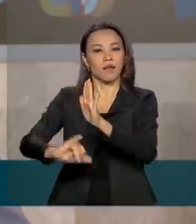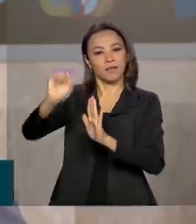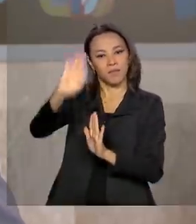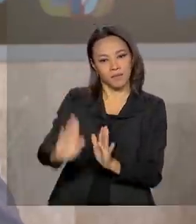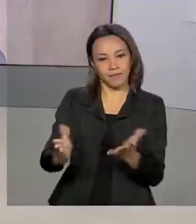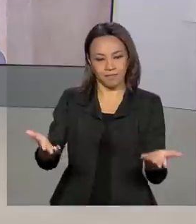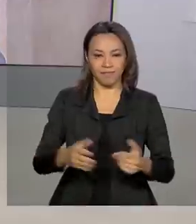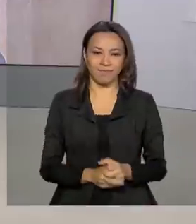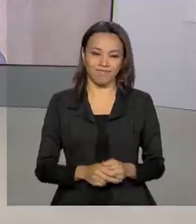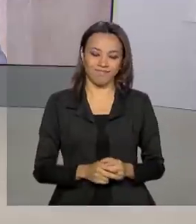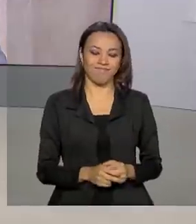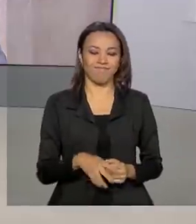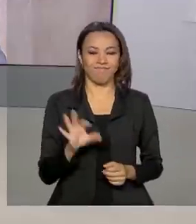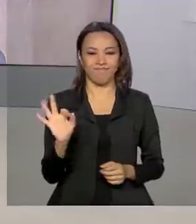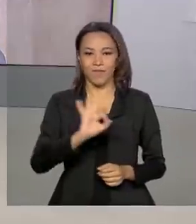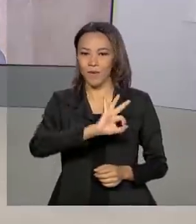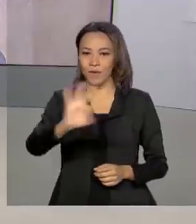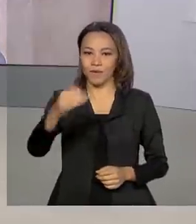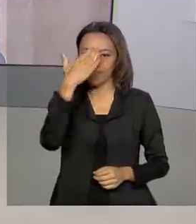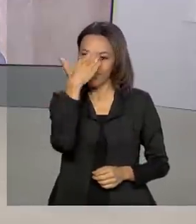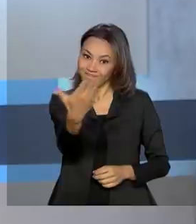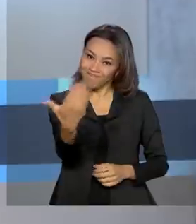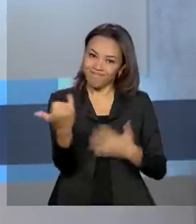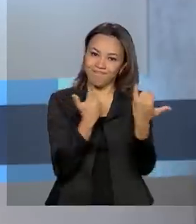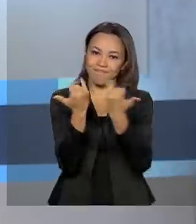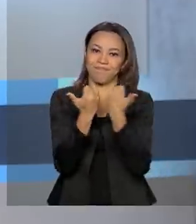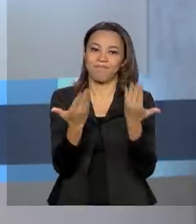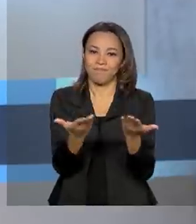com você. Ótimo. Obrigado, Glauco, pelas suas informações.